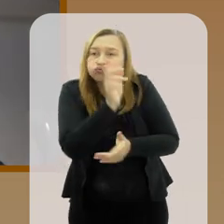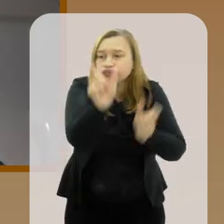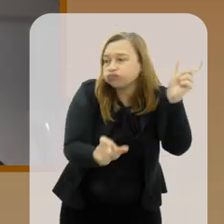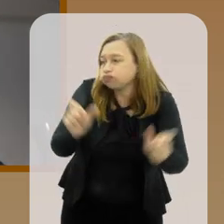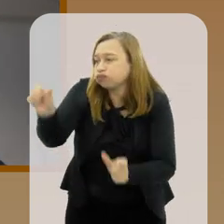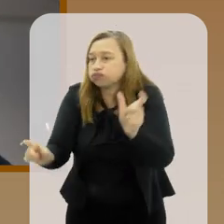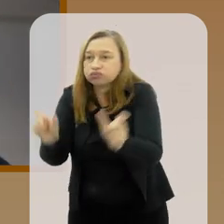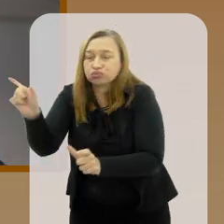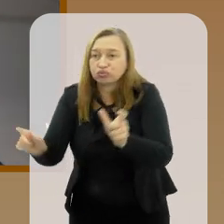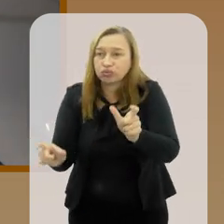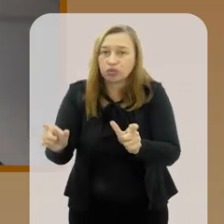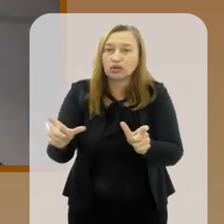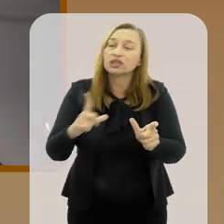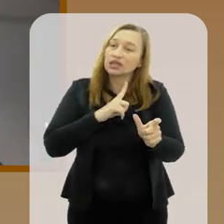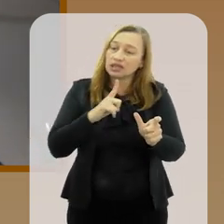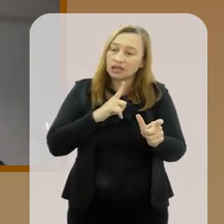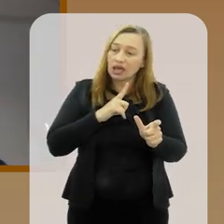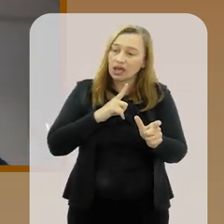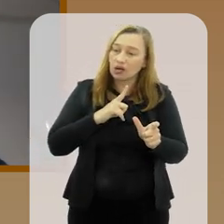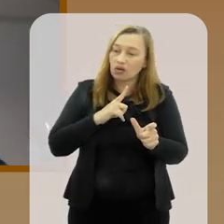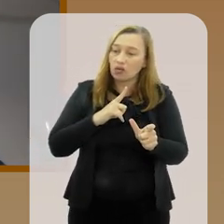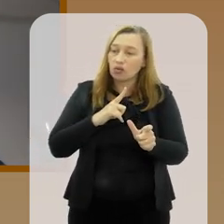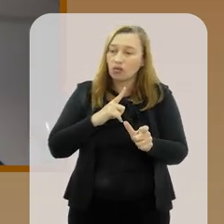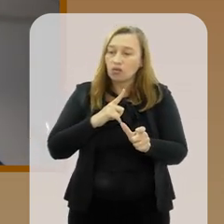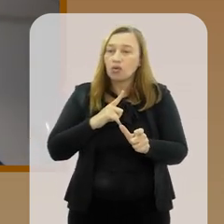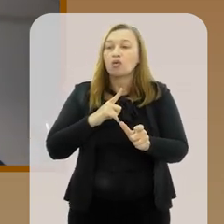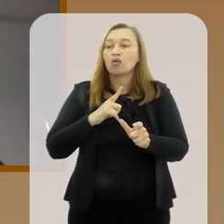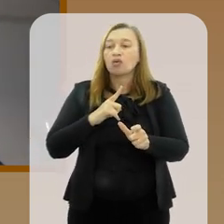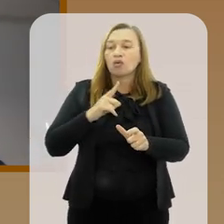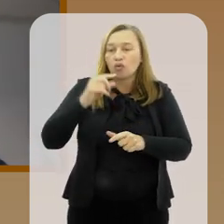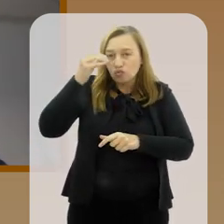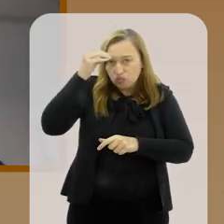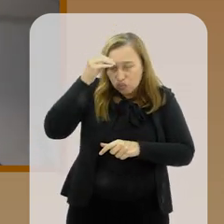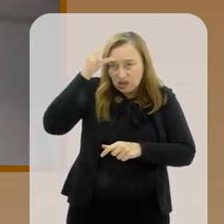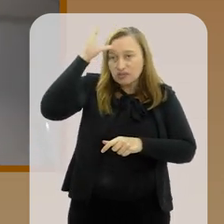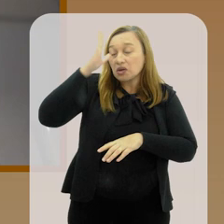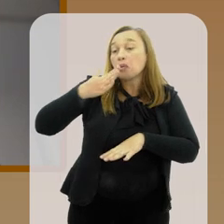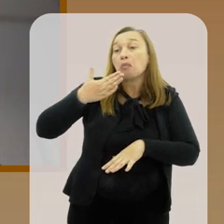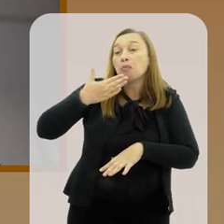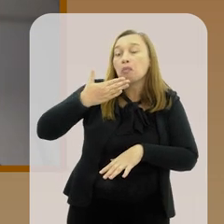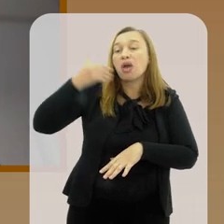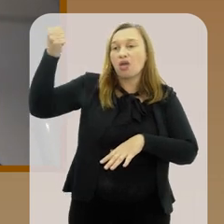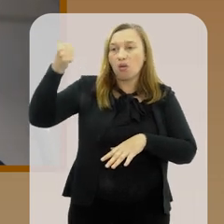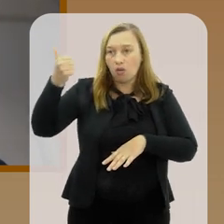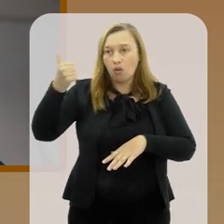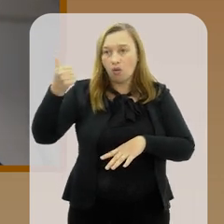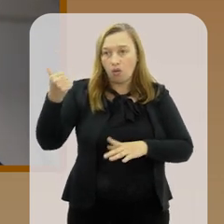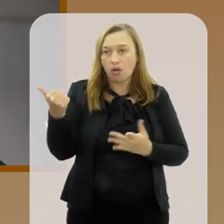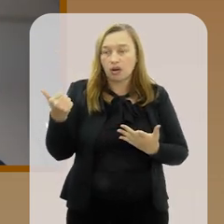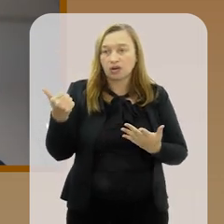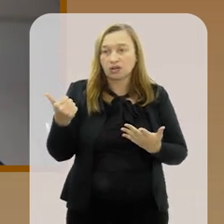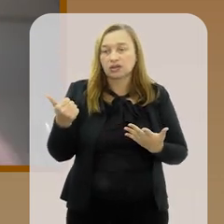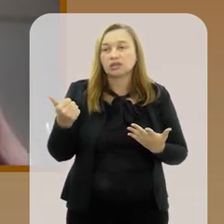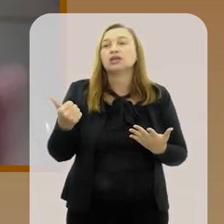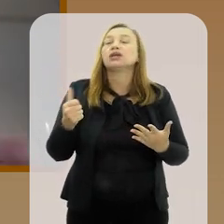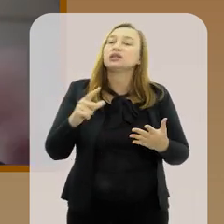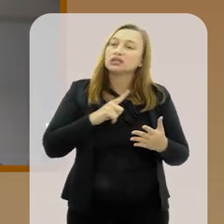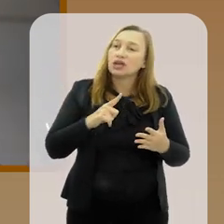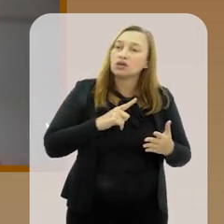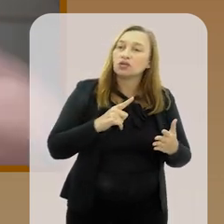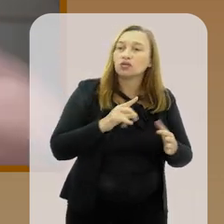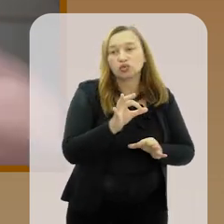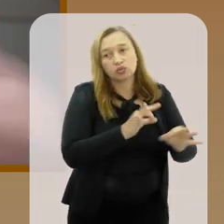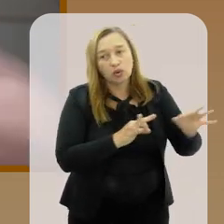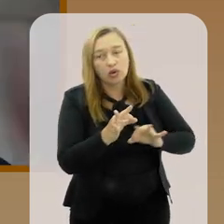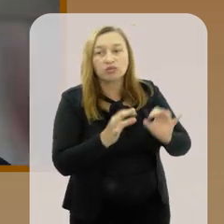Pegar algumas pessoas que tenham condições melhores, às porque buscam por conta própria, porque tiveram exposição, etc. E aí você, como eu já